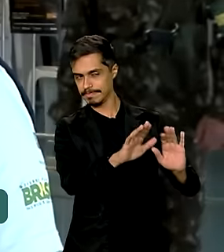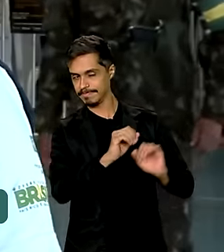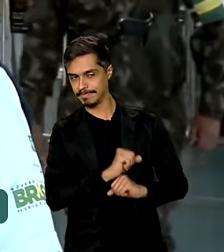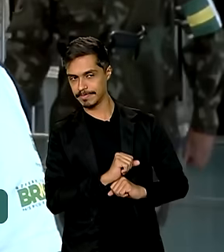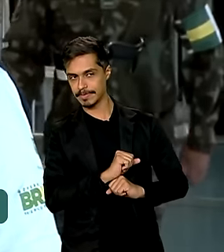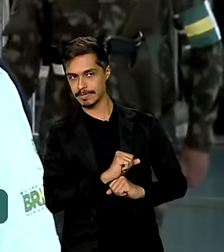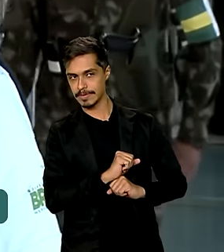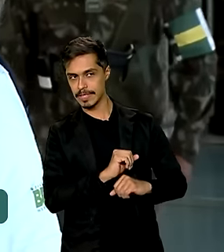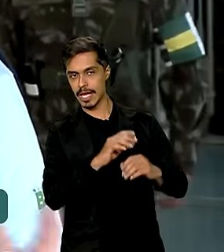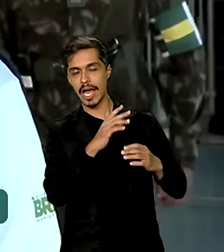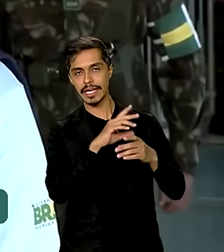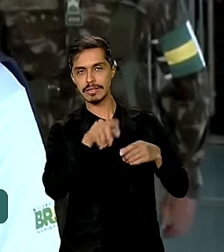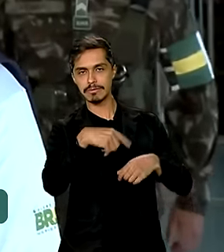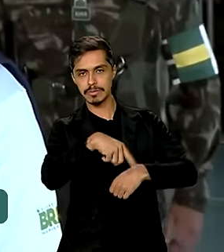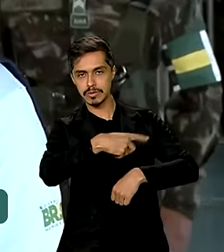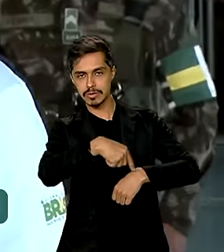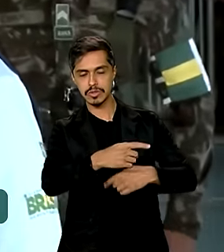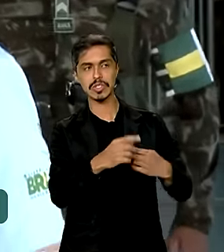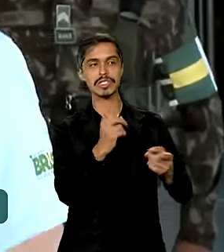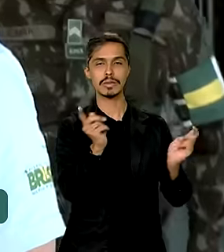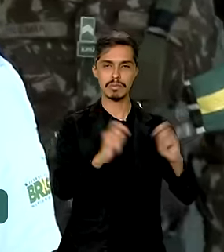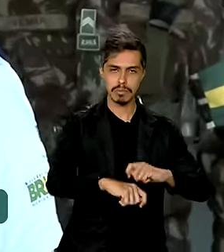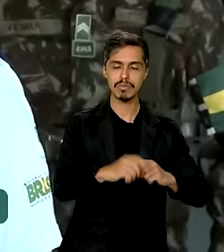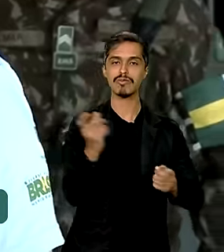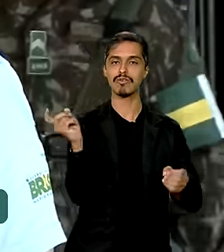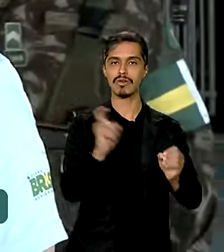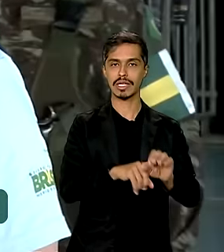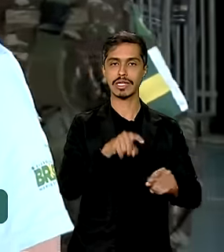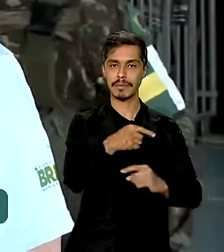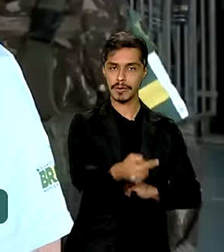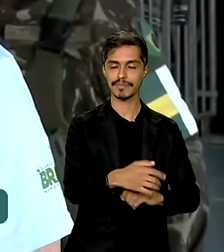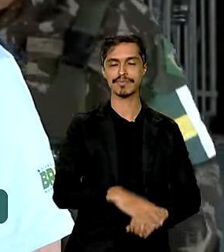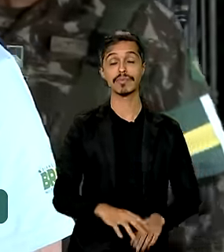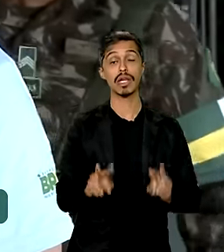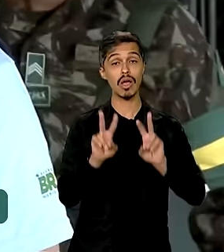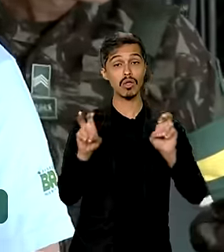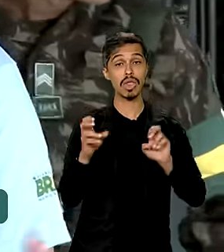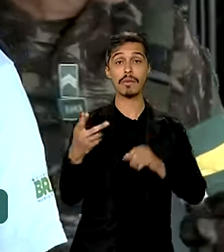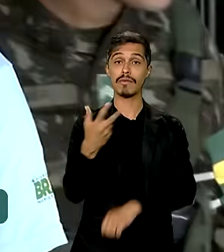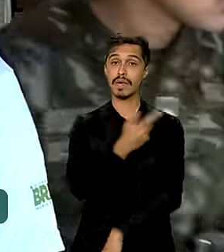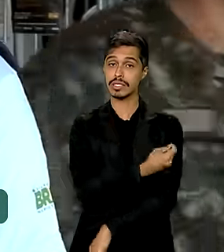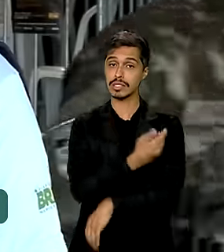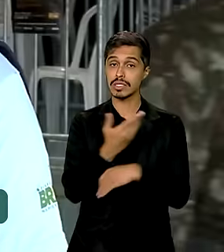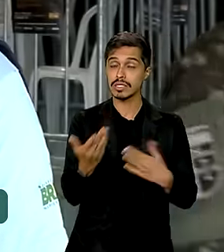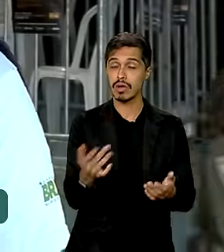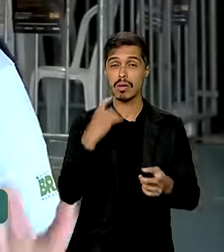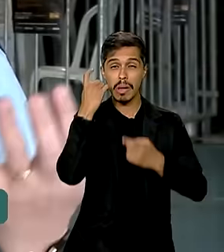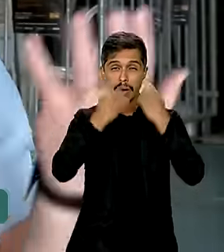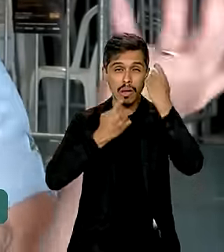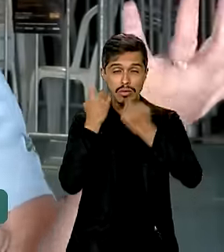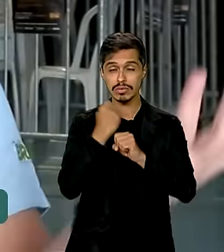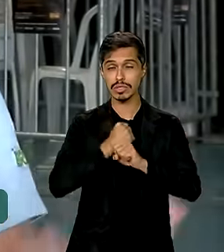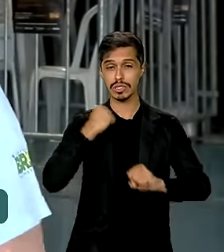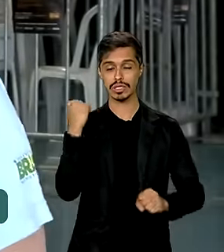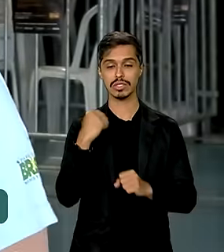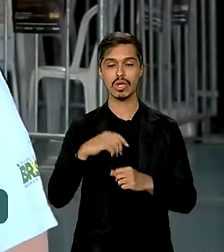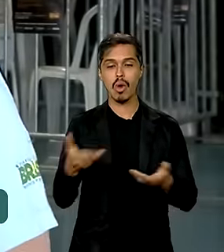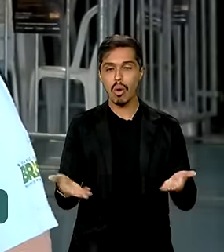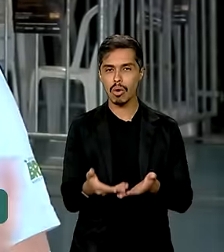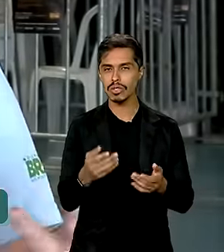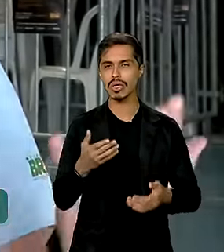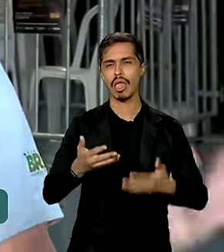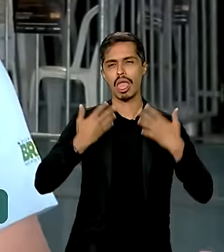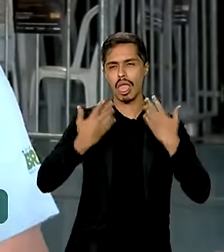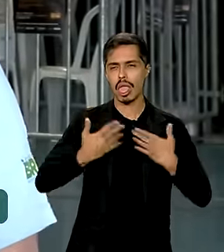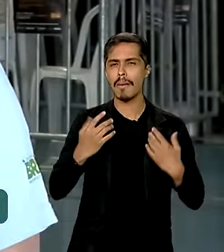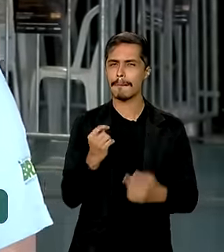está devidamente segura para voltar. Em relação às vacinas, a gente tem hoje uma preocupação muito grande. Hoje está um pouquinho mais quente